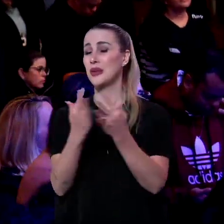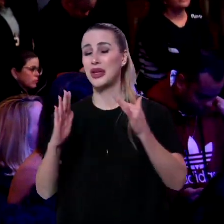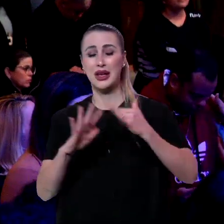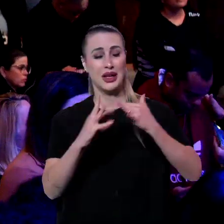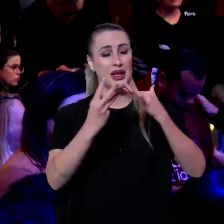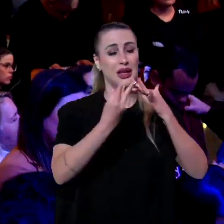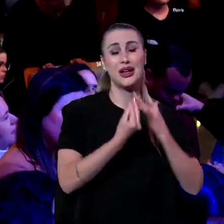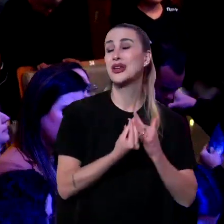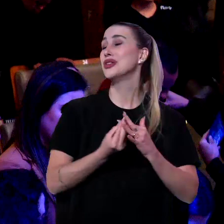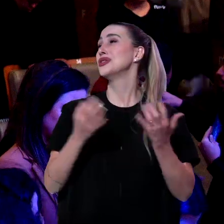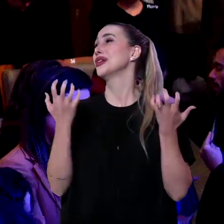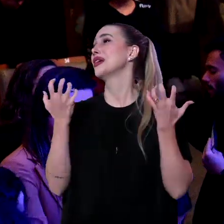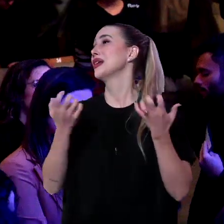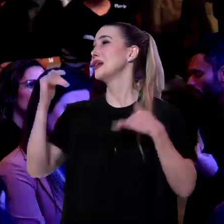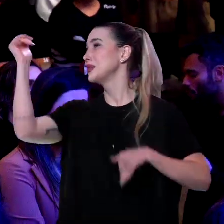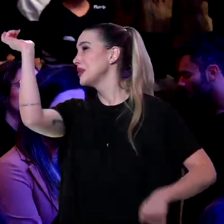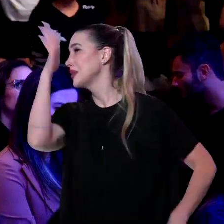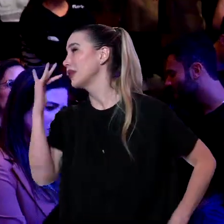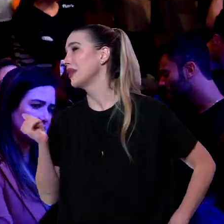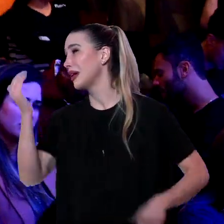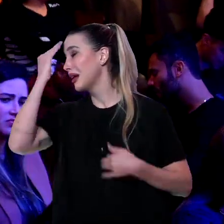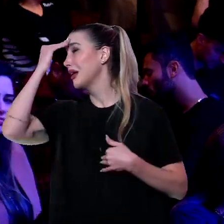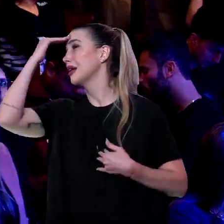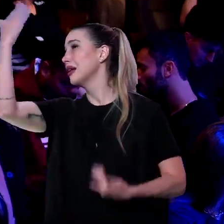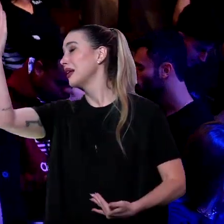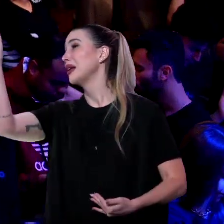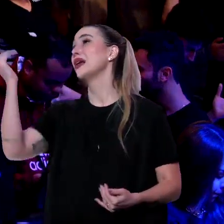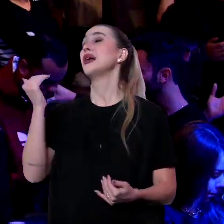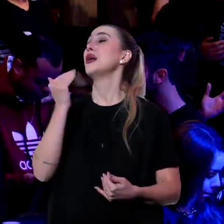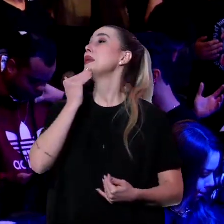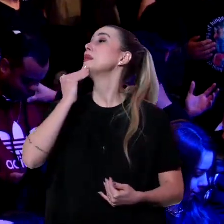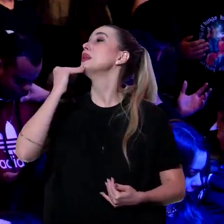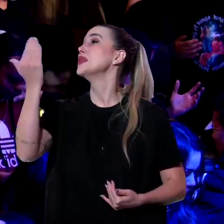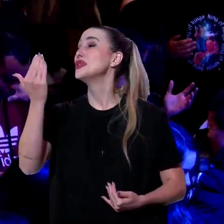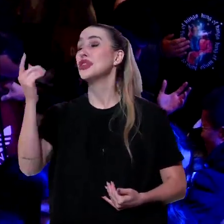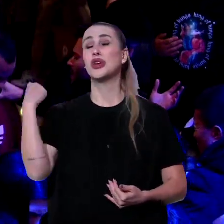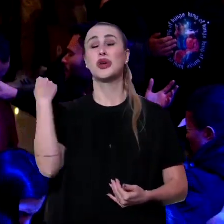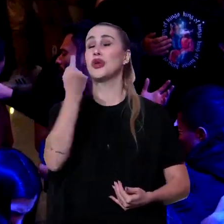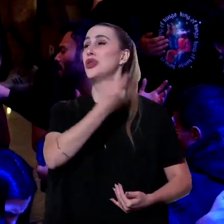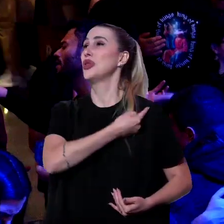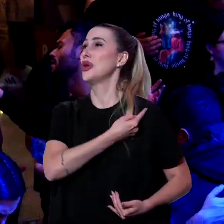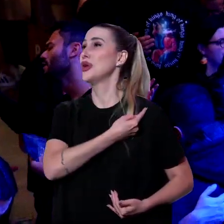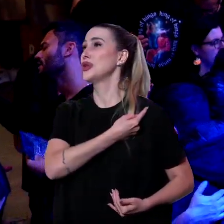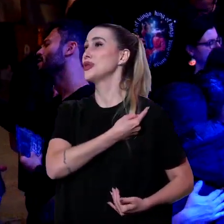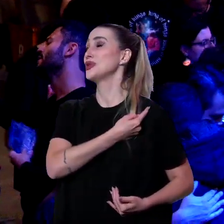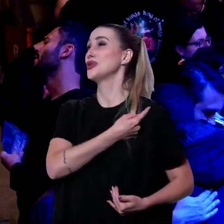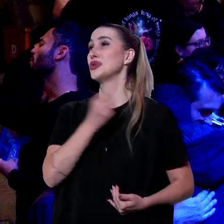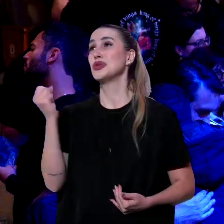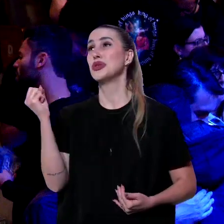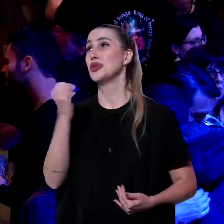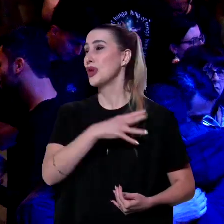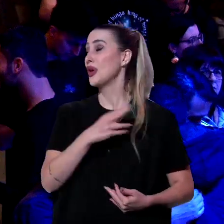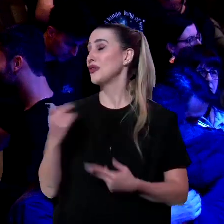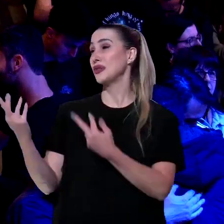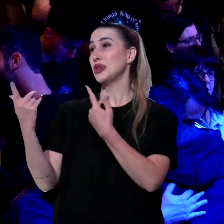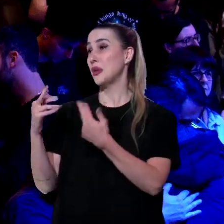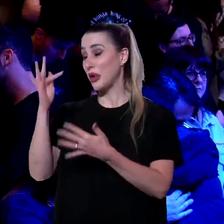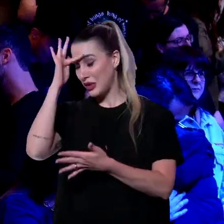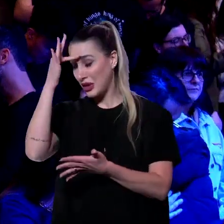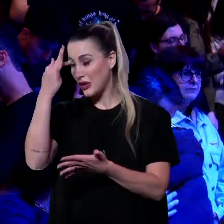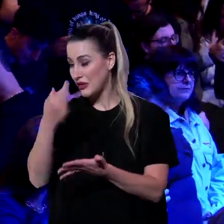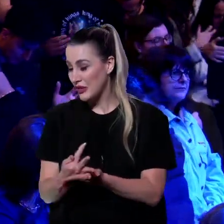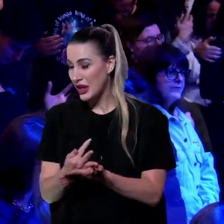agradecer ao Senhor. E pedir Deus que os nossos novos irmãos na fé possam te seguir até o fim. Deus que essa